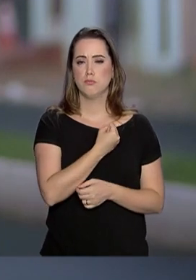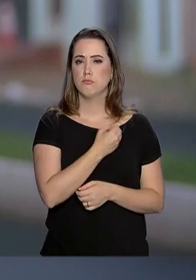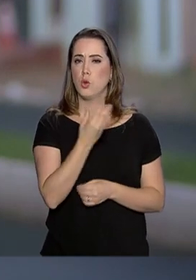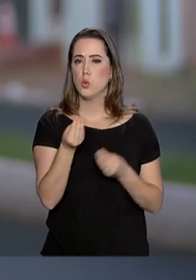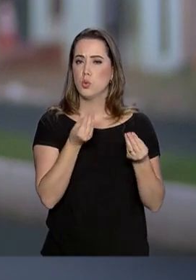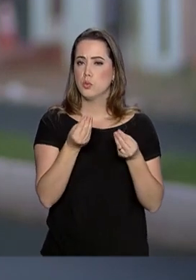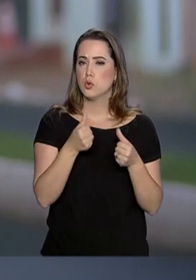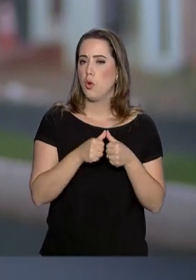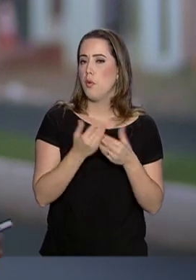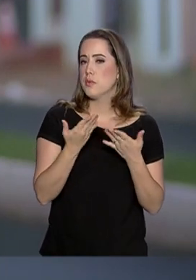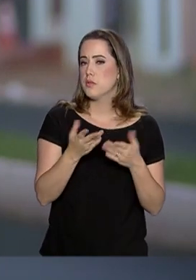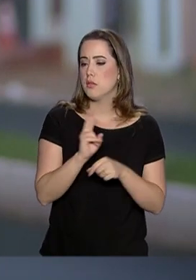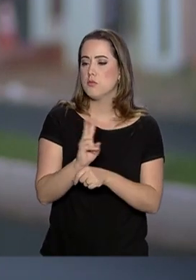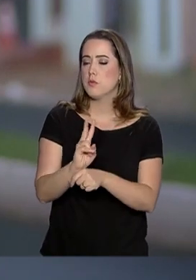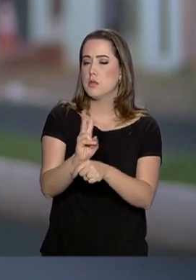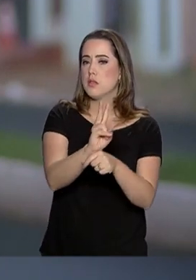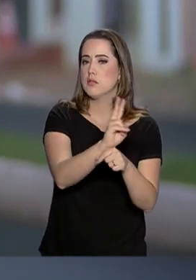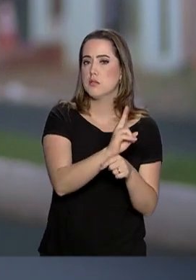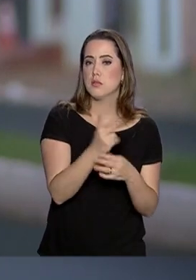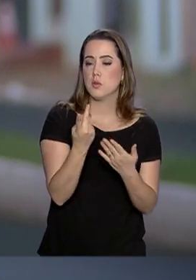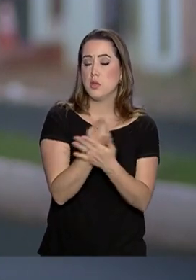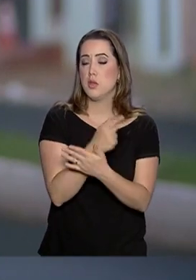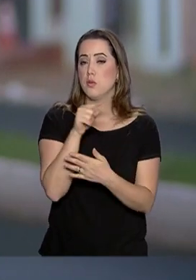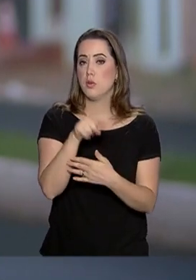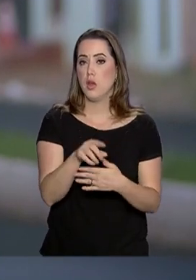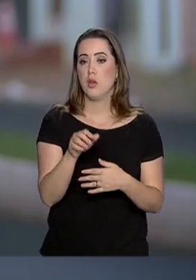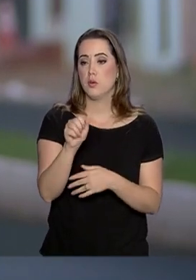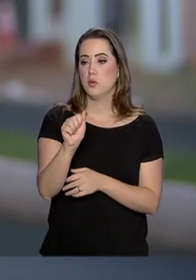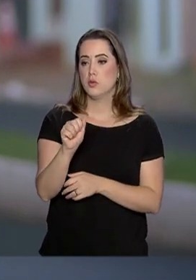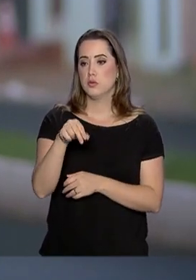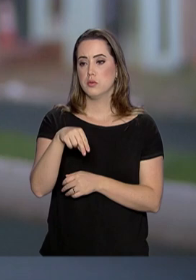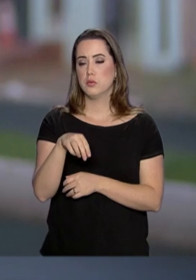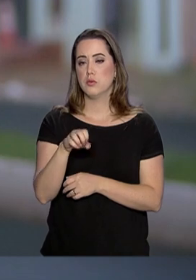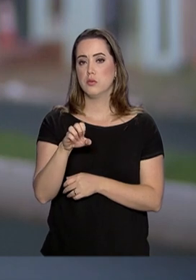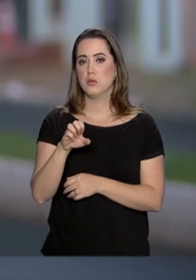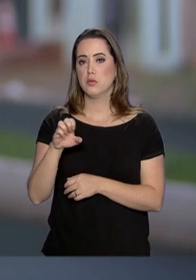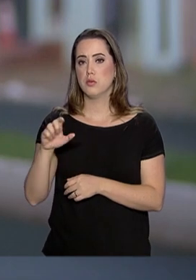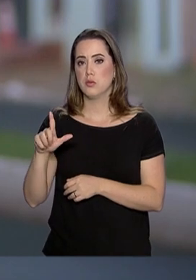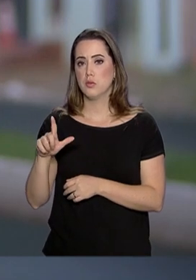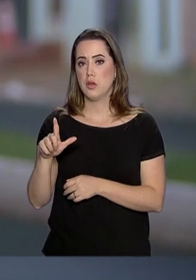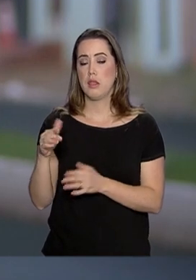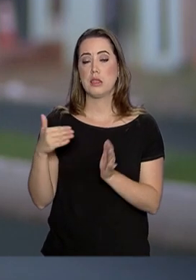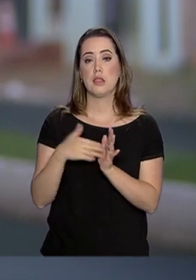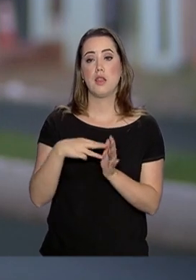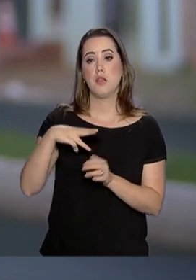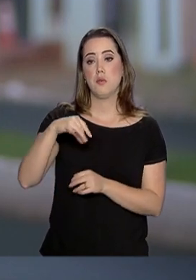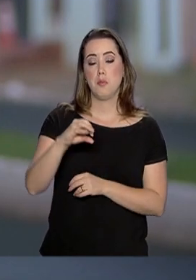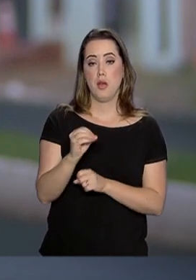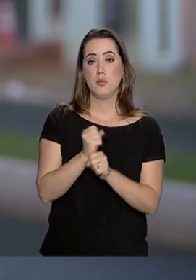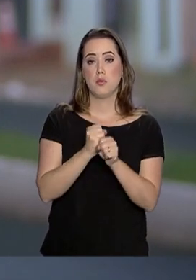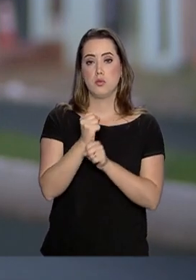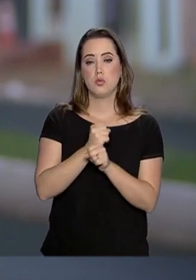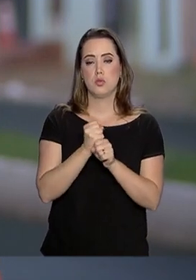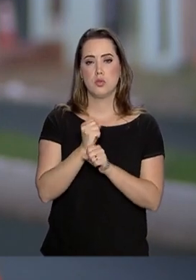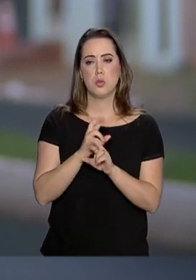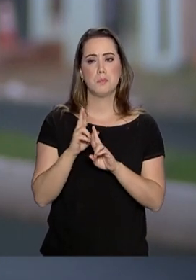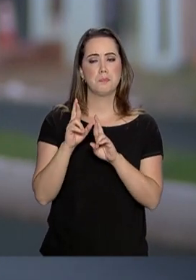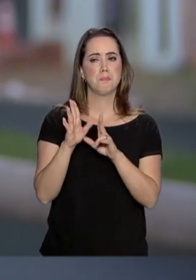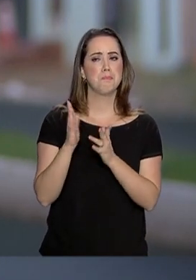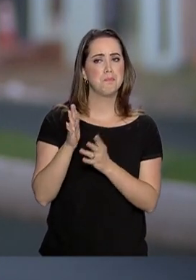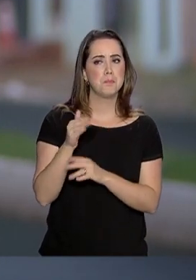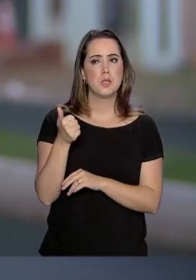força-tarefa, dessa operação que está sendo feita pela ANEL. Até maio deste ano, a previsão é que